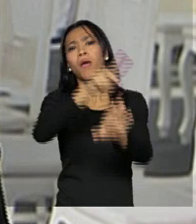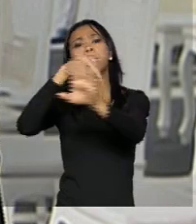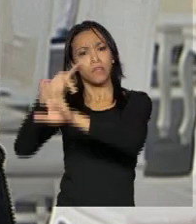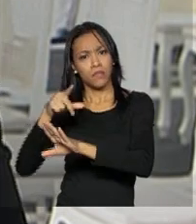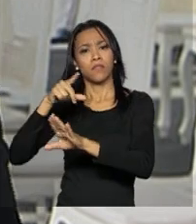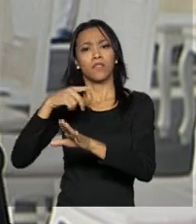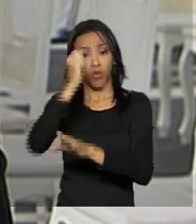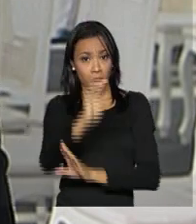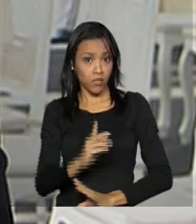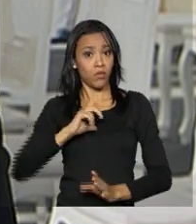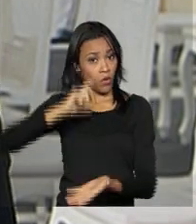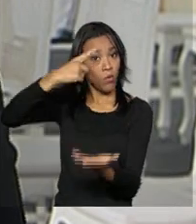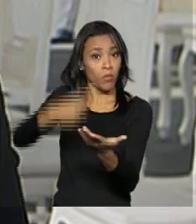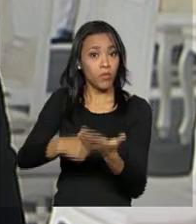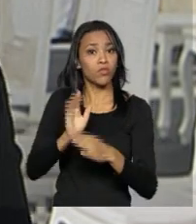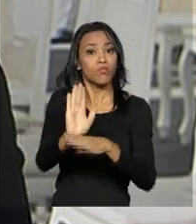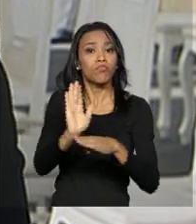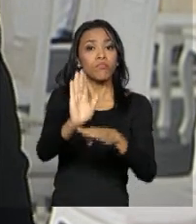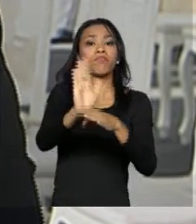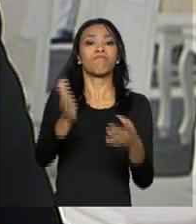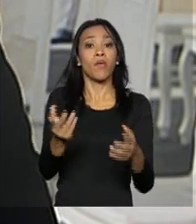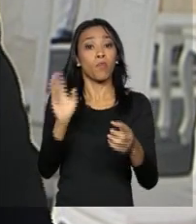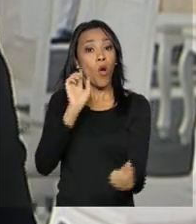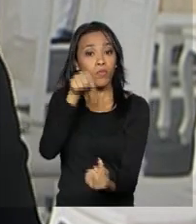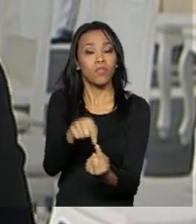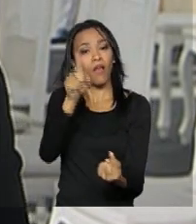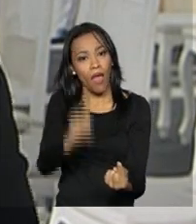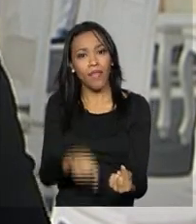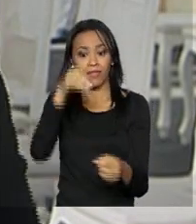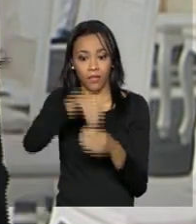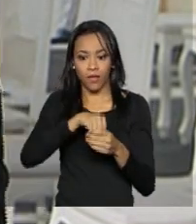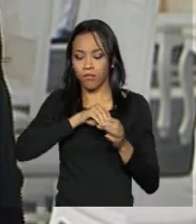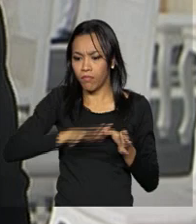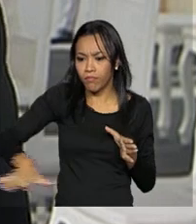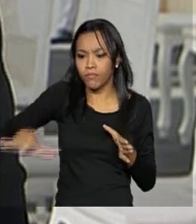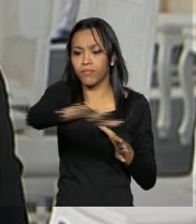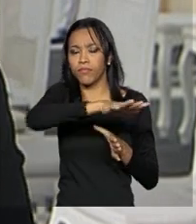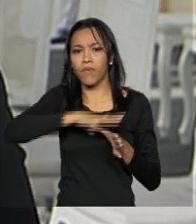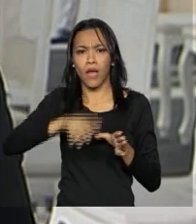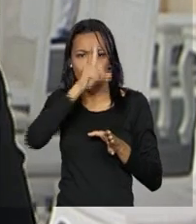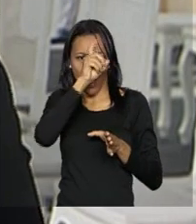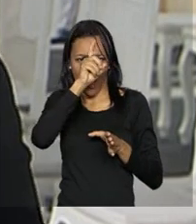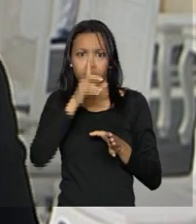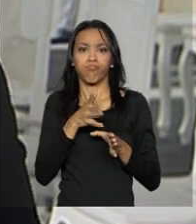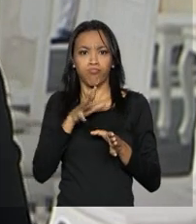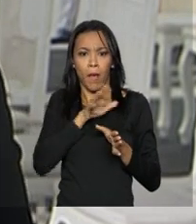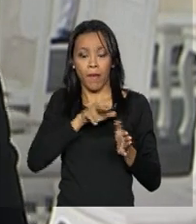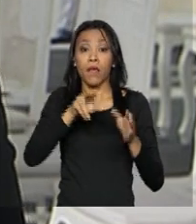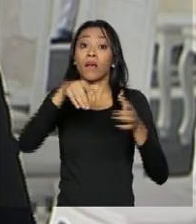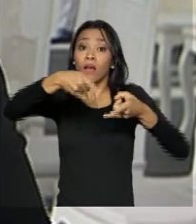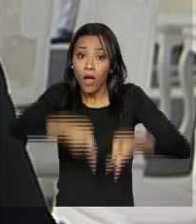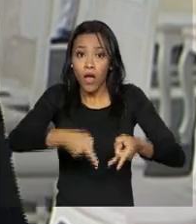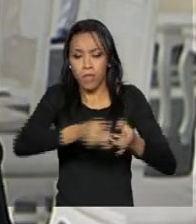Brasil coopera em missões humanitárias. É para isso que ele tem um complexo hospitalar de 500 metros quadrados, que conta com 49